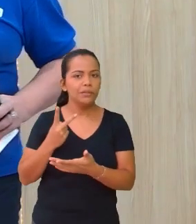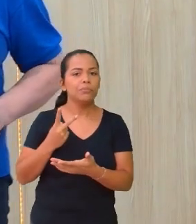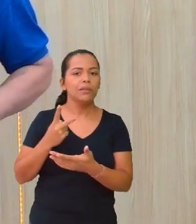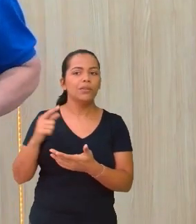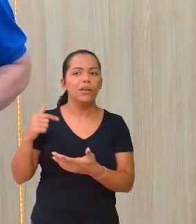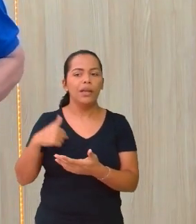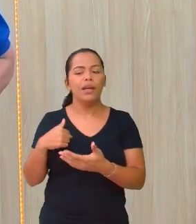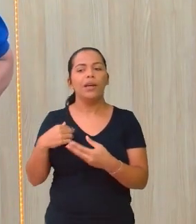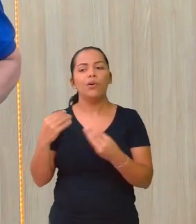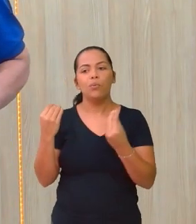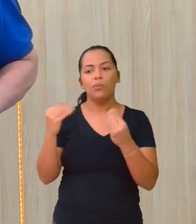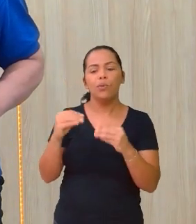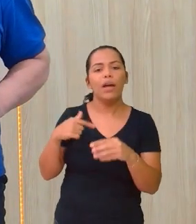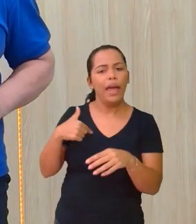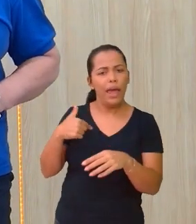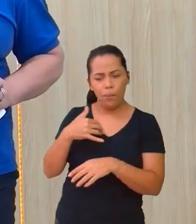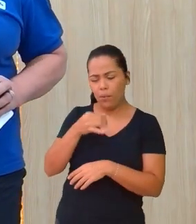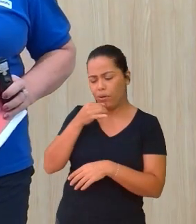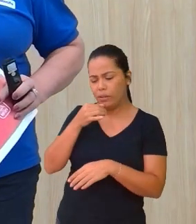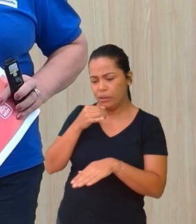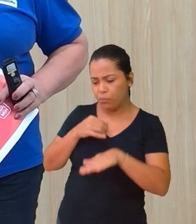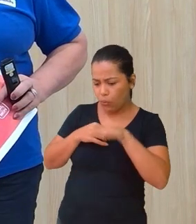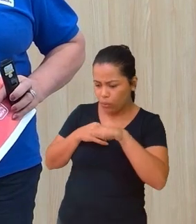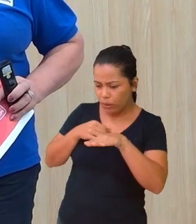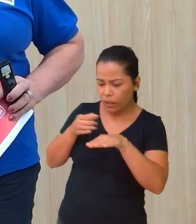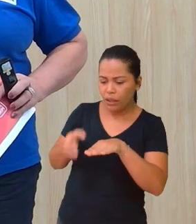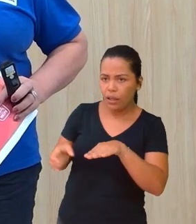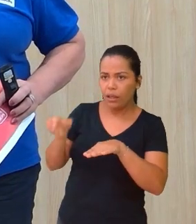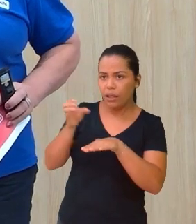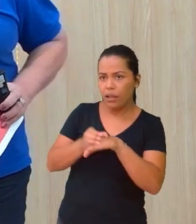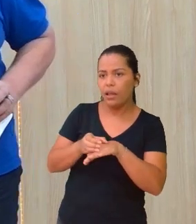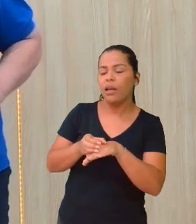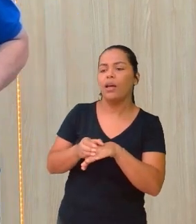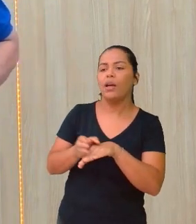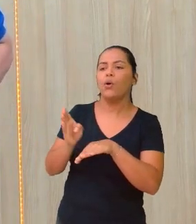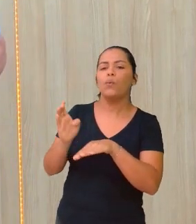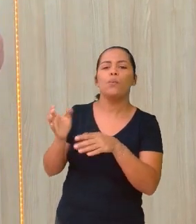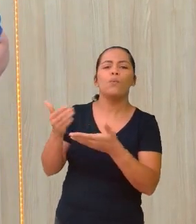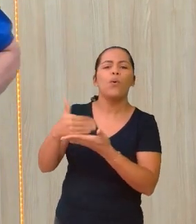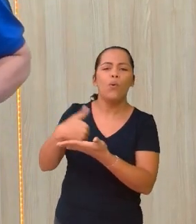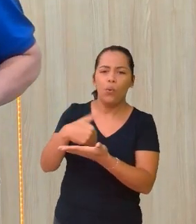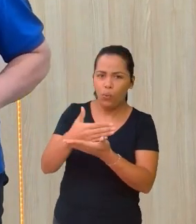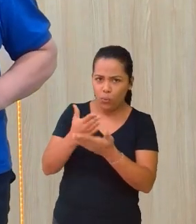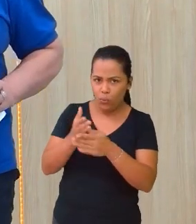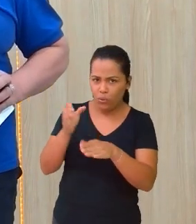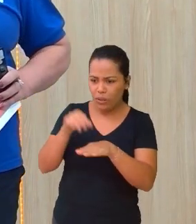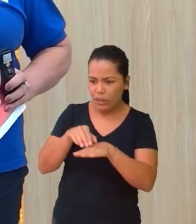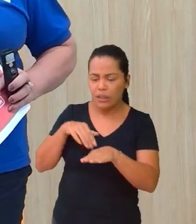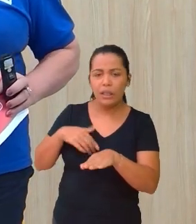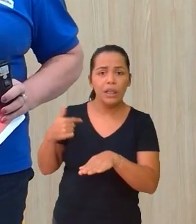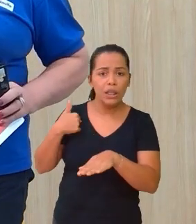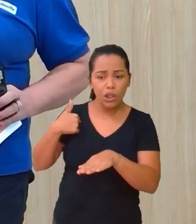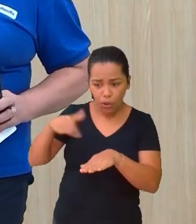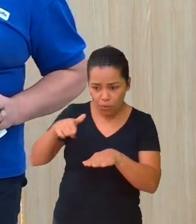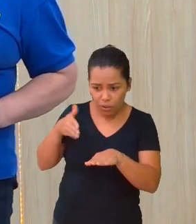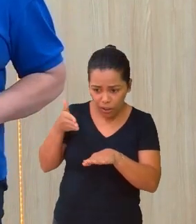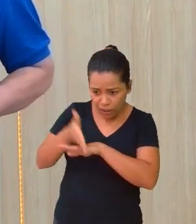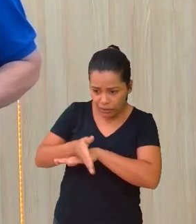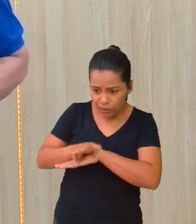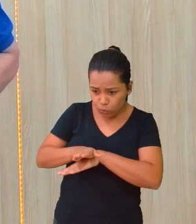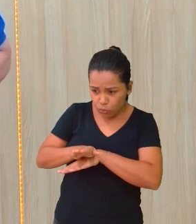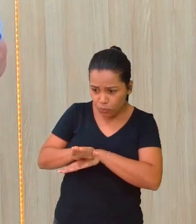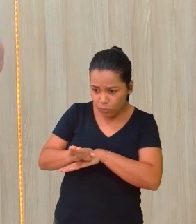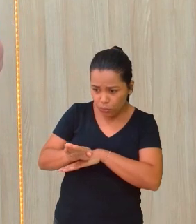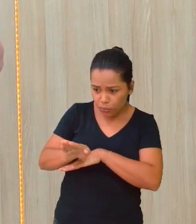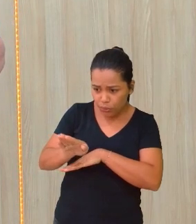Eu coloquei o bolo e ia subindo a rampa de uma garagem. E esqueci na hora que entrei de tirar o bolo. E o bolo vai